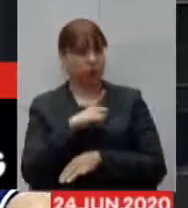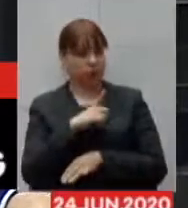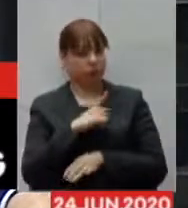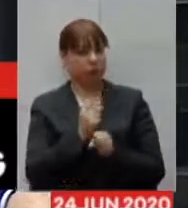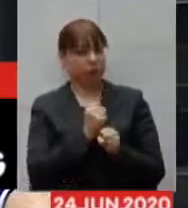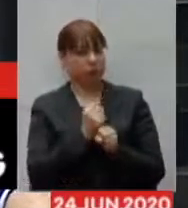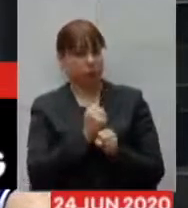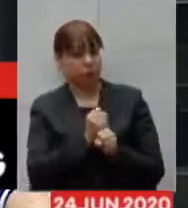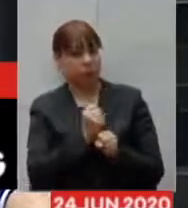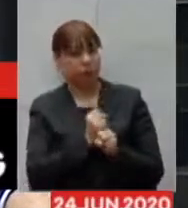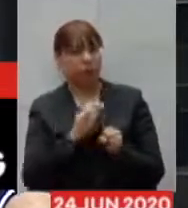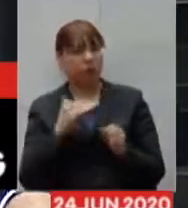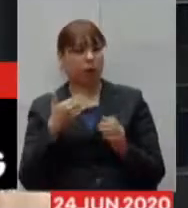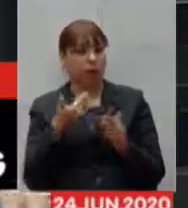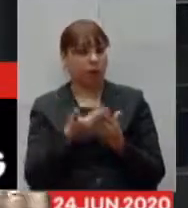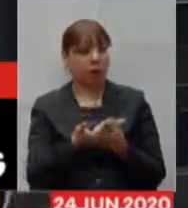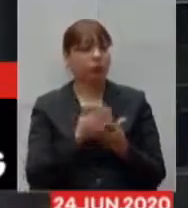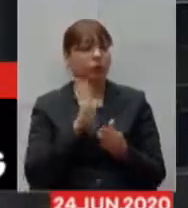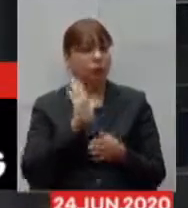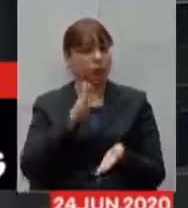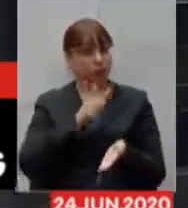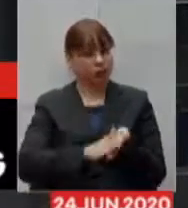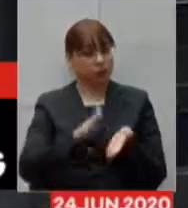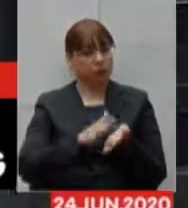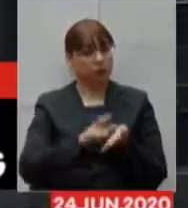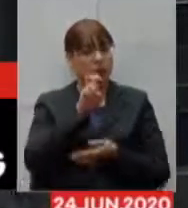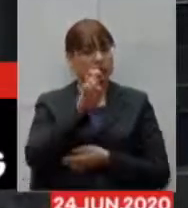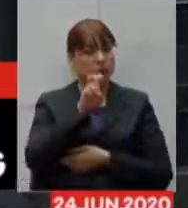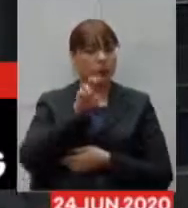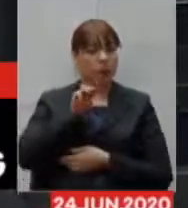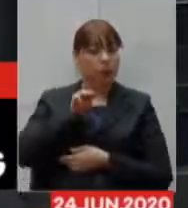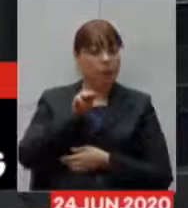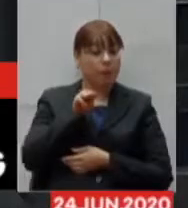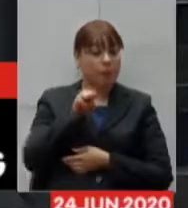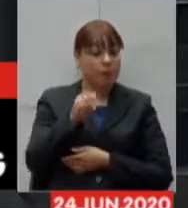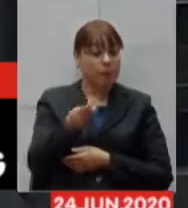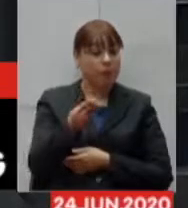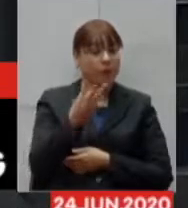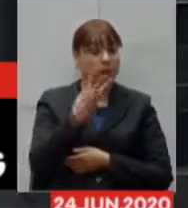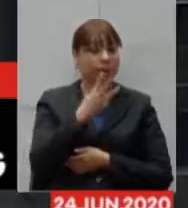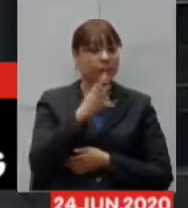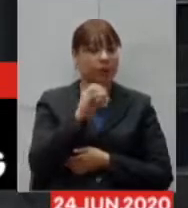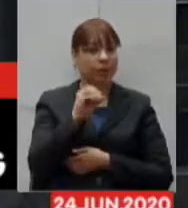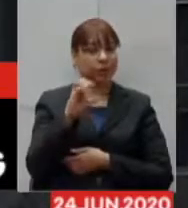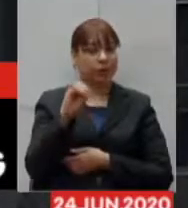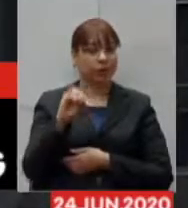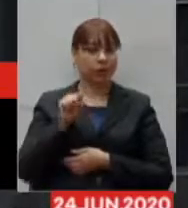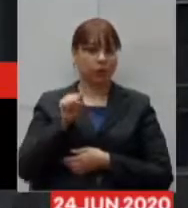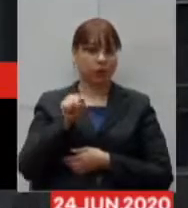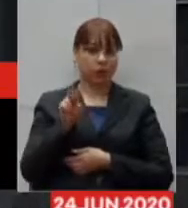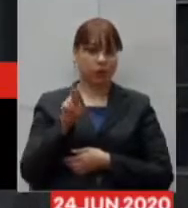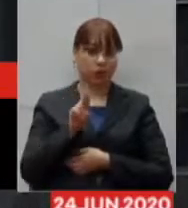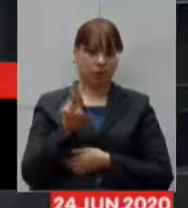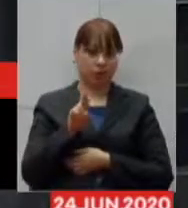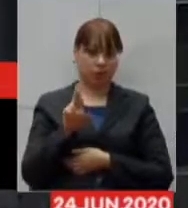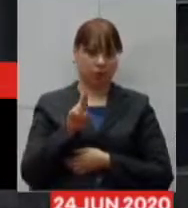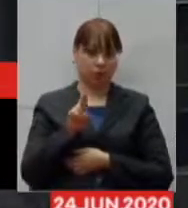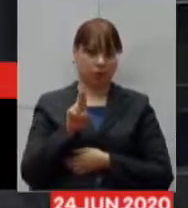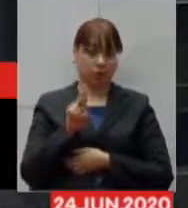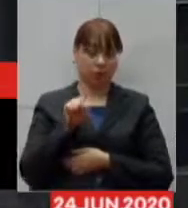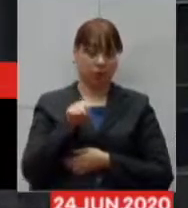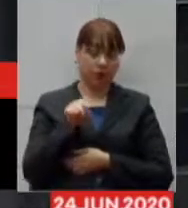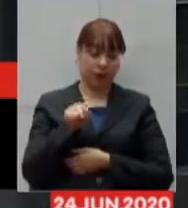até o momento, foram gastos R$.300.000, dos quais R$ 4